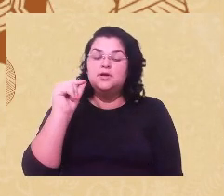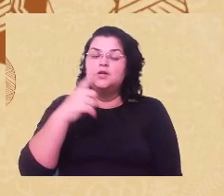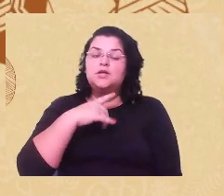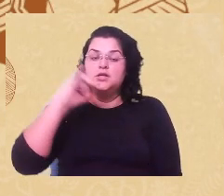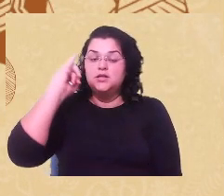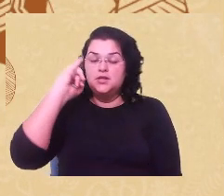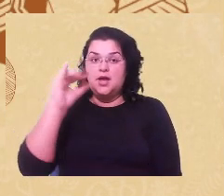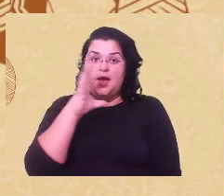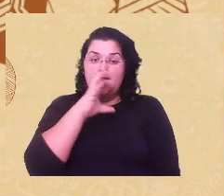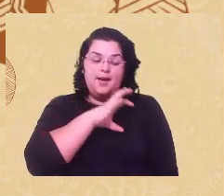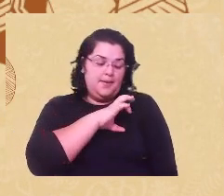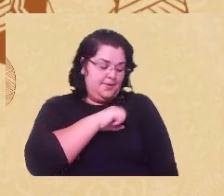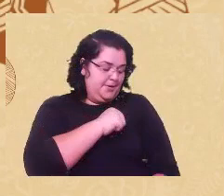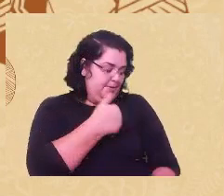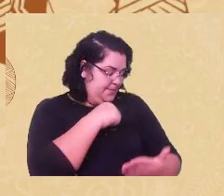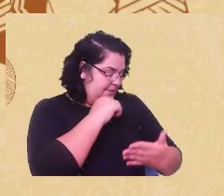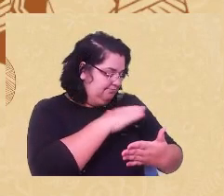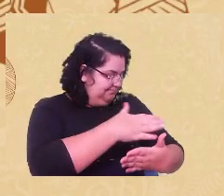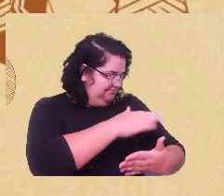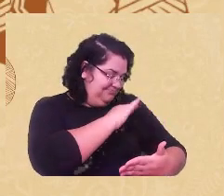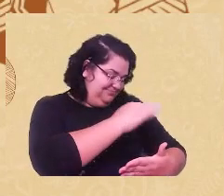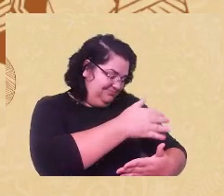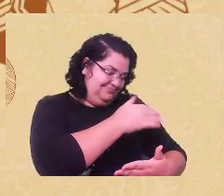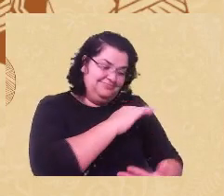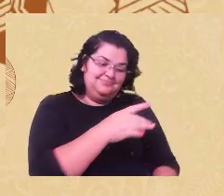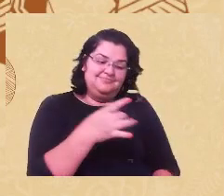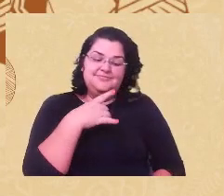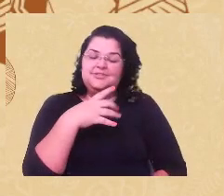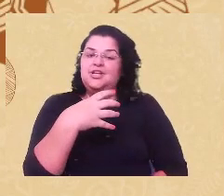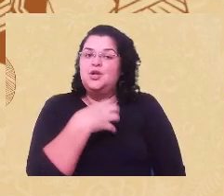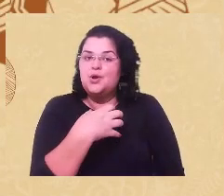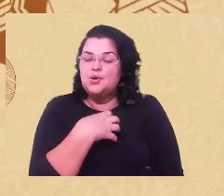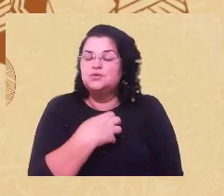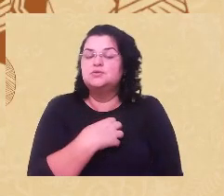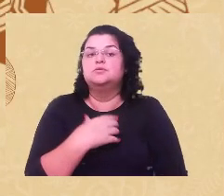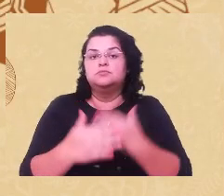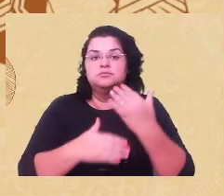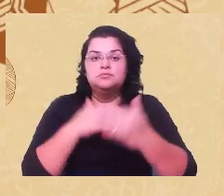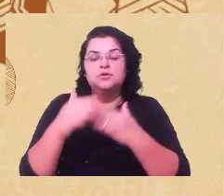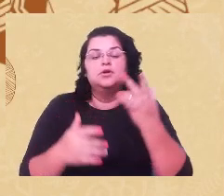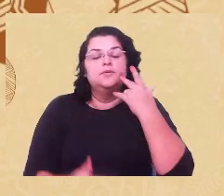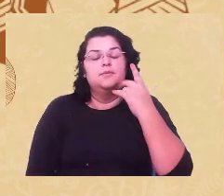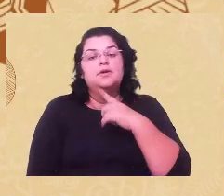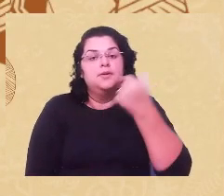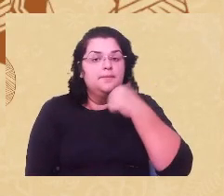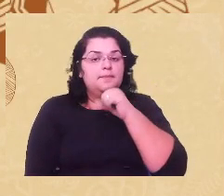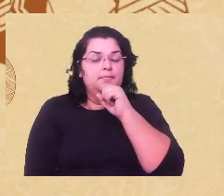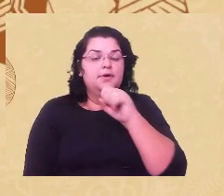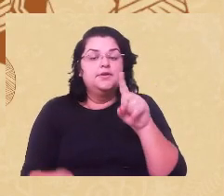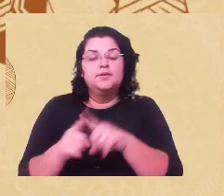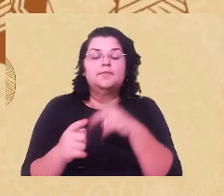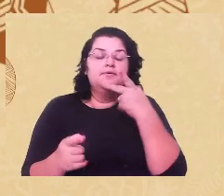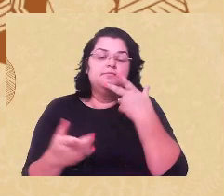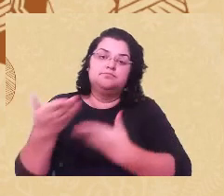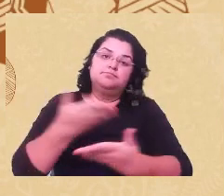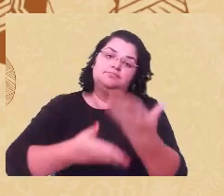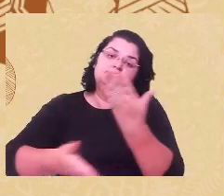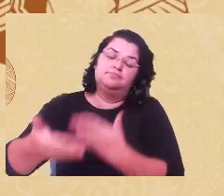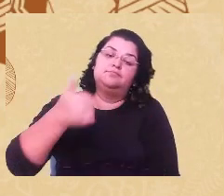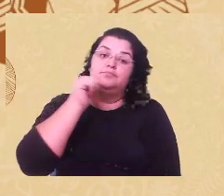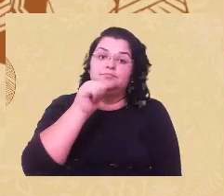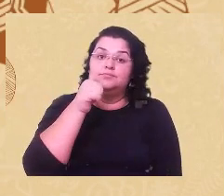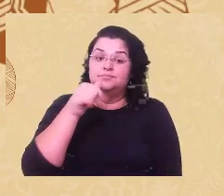que fala tanto da compulsoriedade da maternidade, mas também de uma demanda sobre as mulheres que fazem,